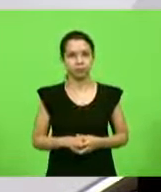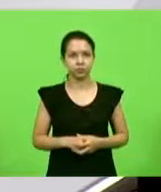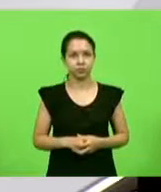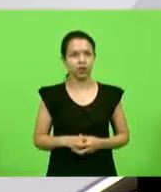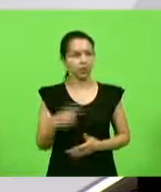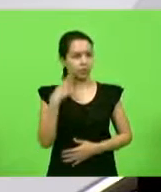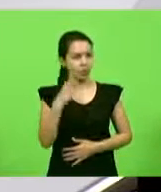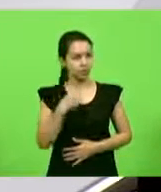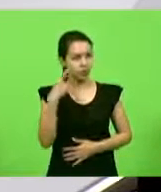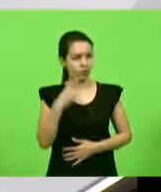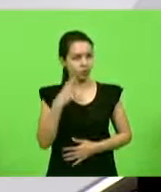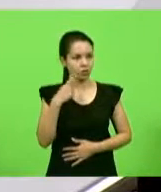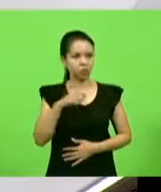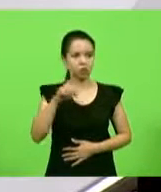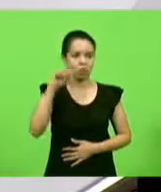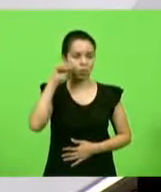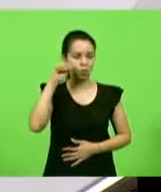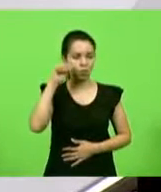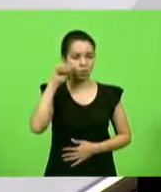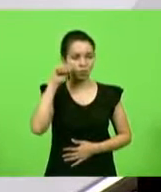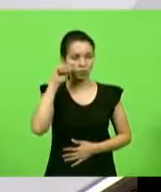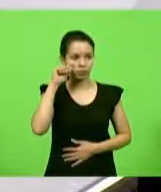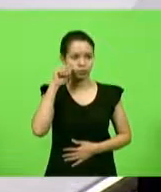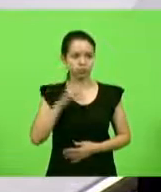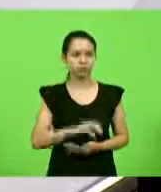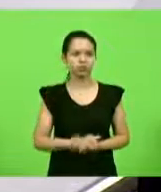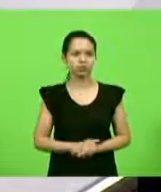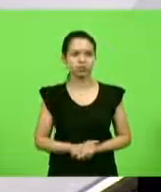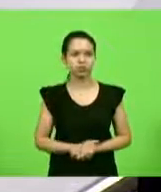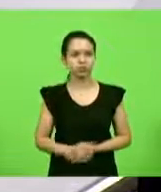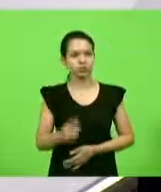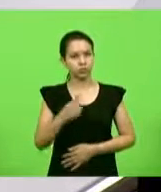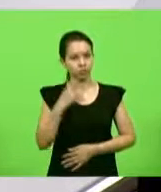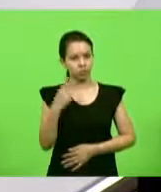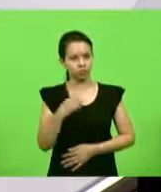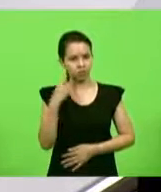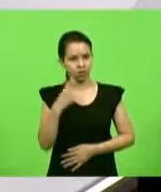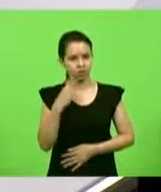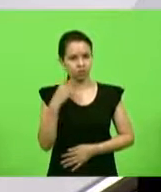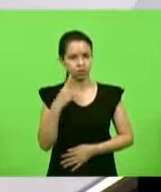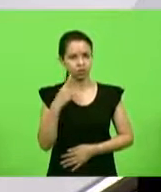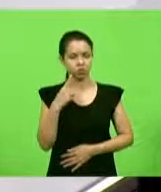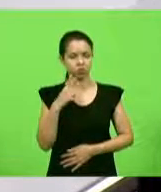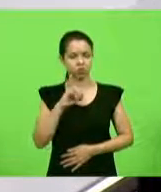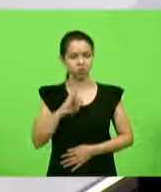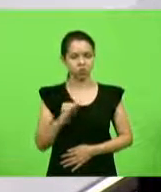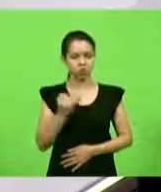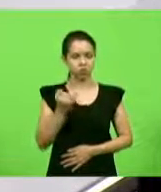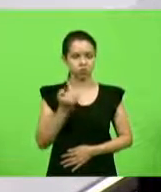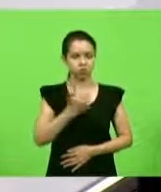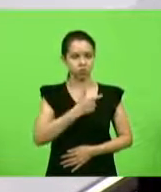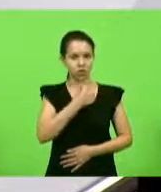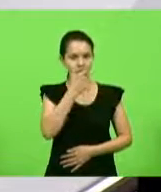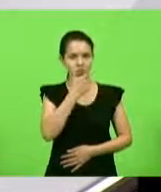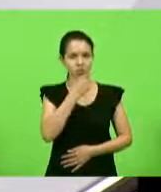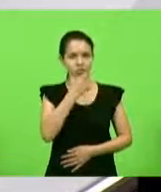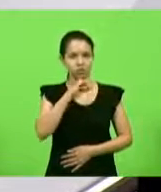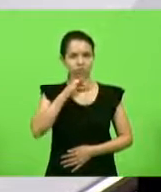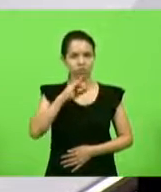deputada Ana Carolina Campagnolo, o deputado Jairi Comper, o deputado Milton Ovos,